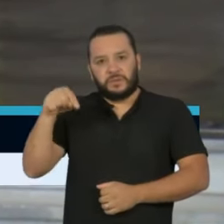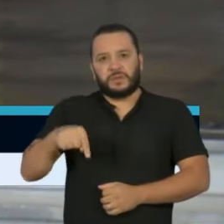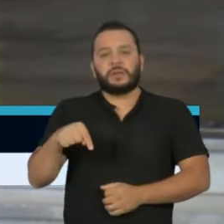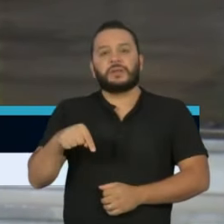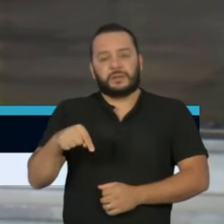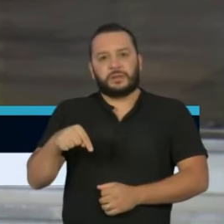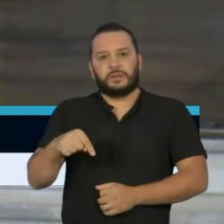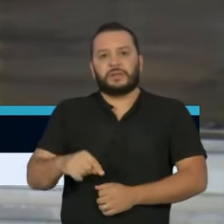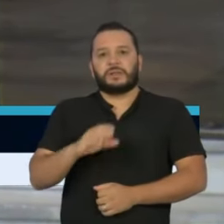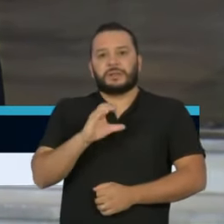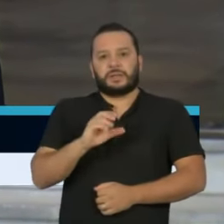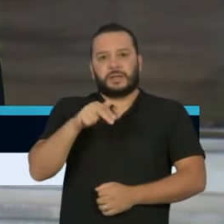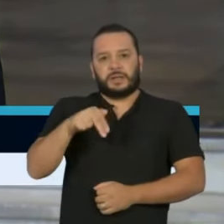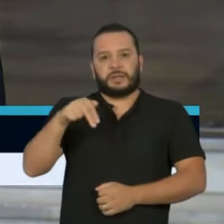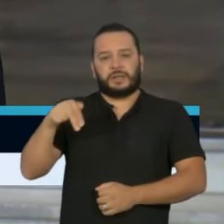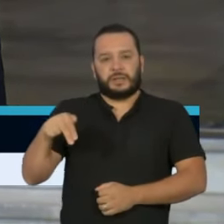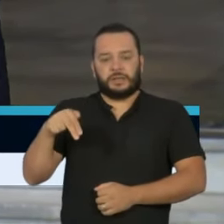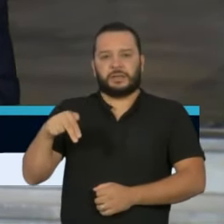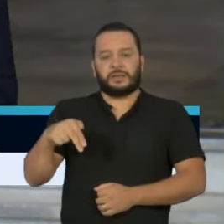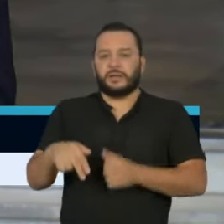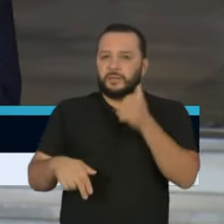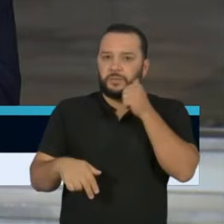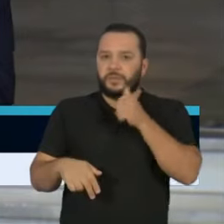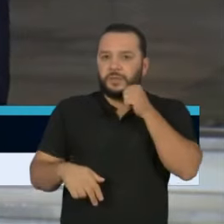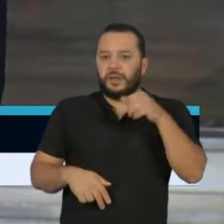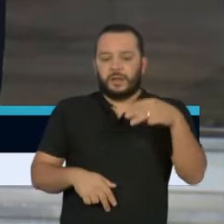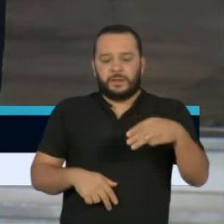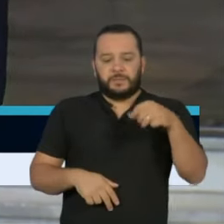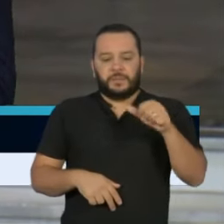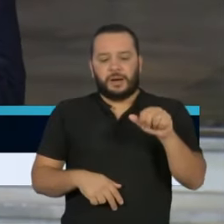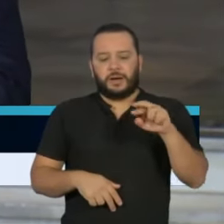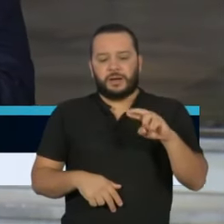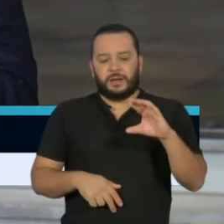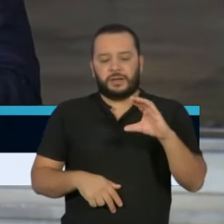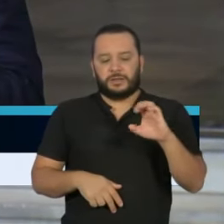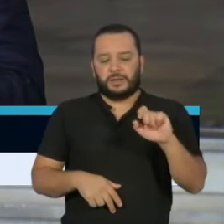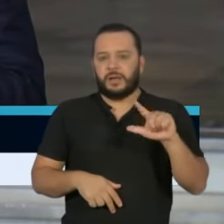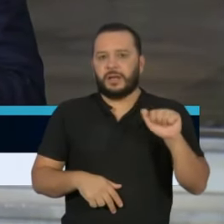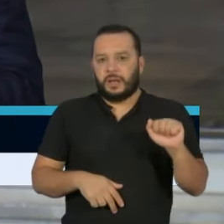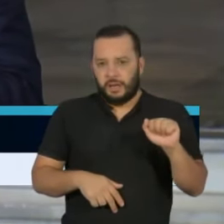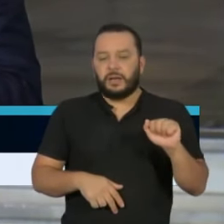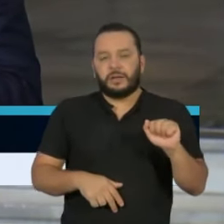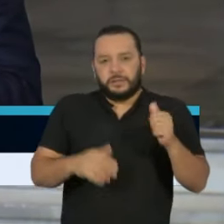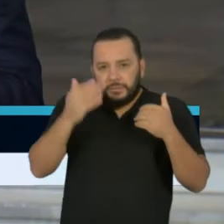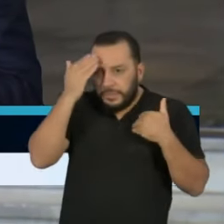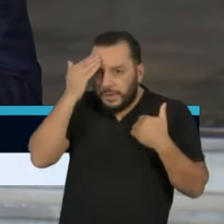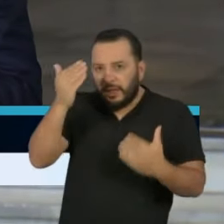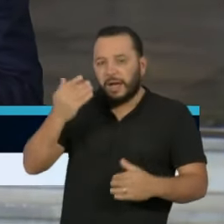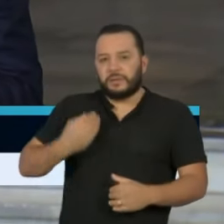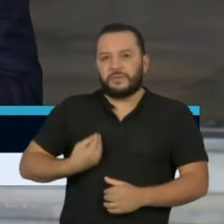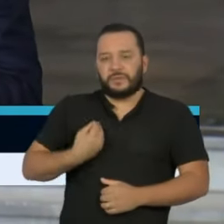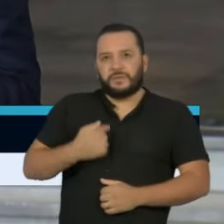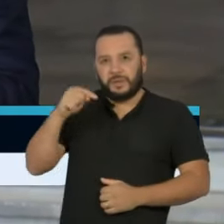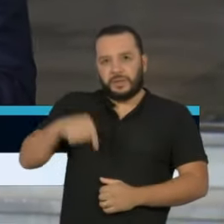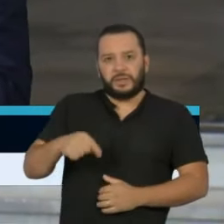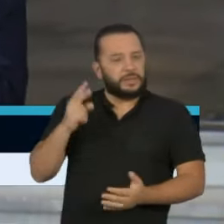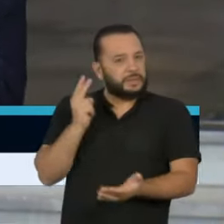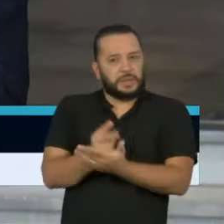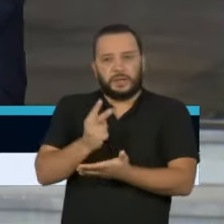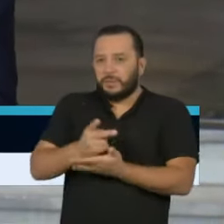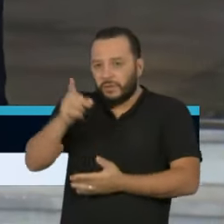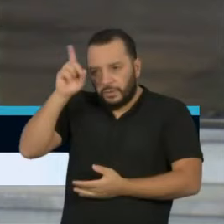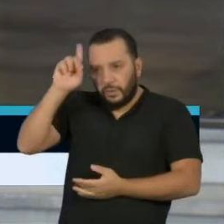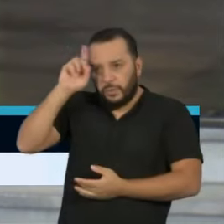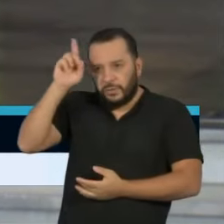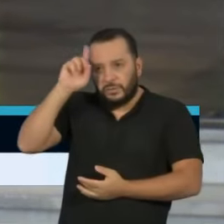CNN, ao jornalista Marcela Raal. Marcela, muito obrigado. Obrigado, Marcela, você esteve aqui presente todos os dias